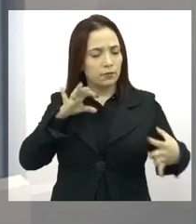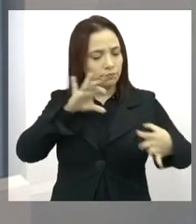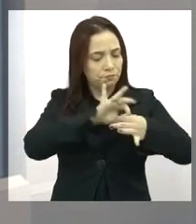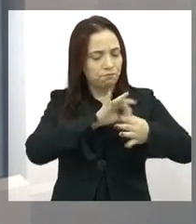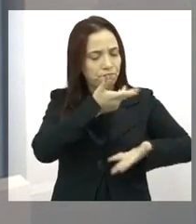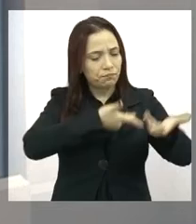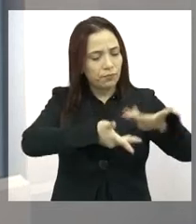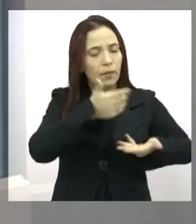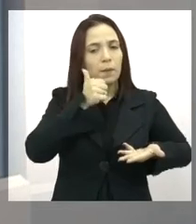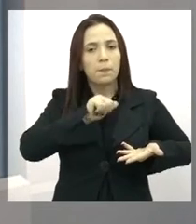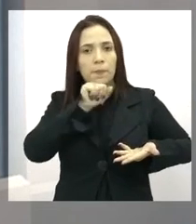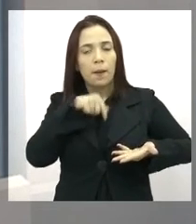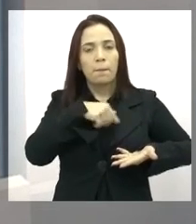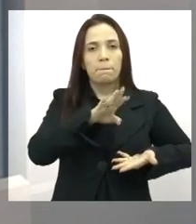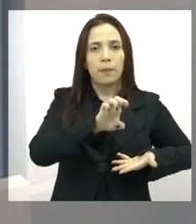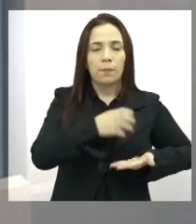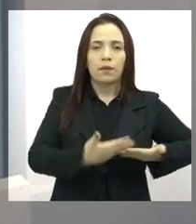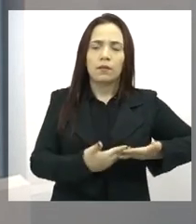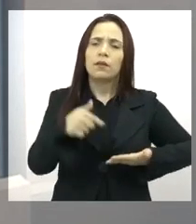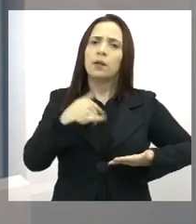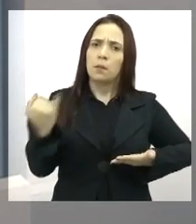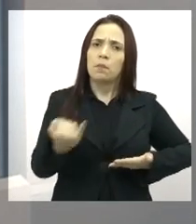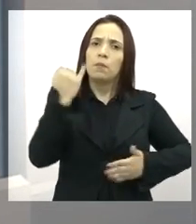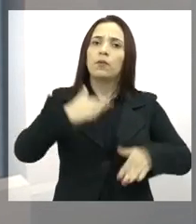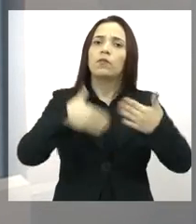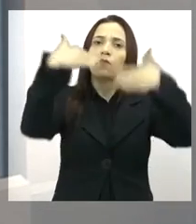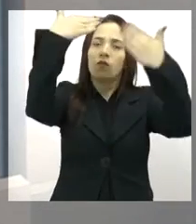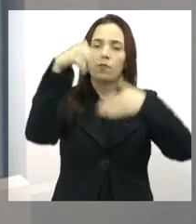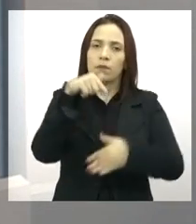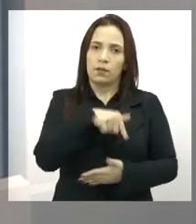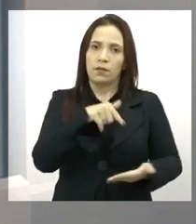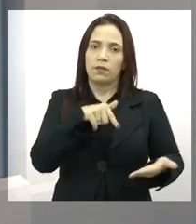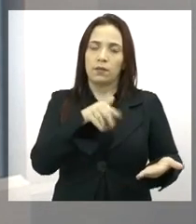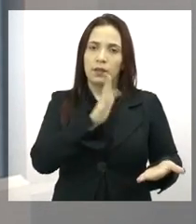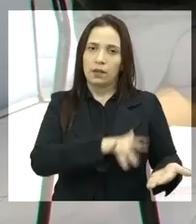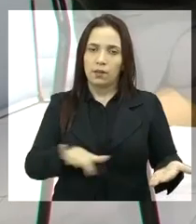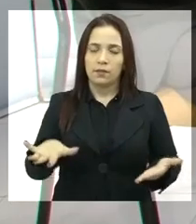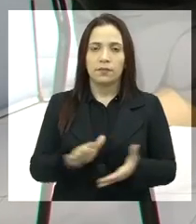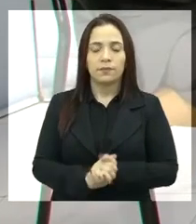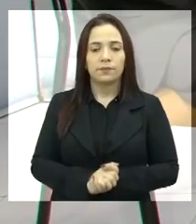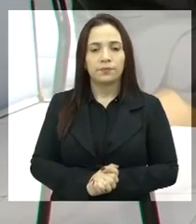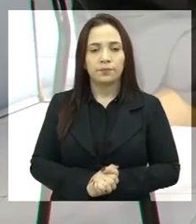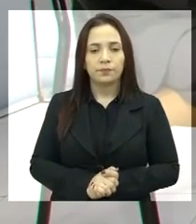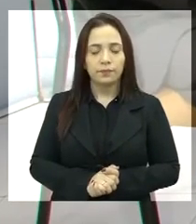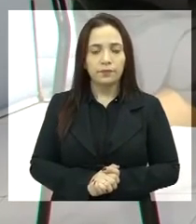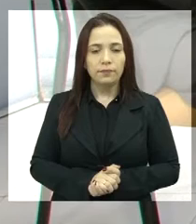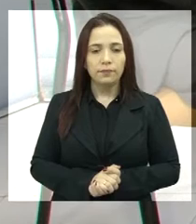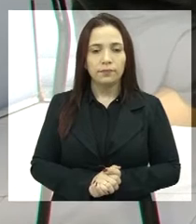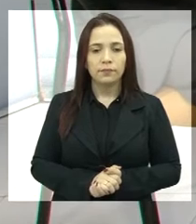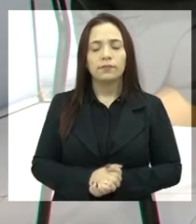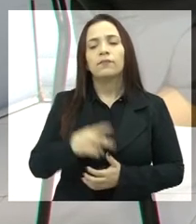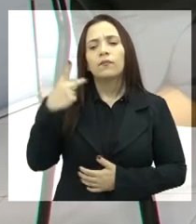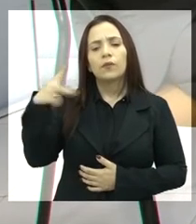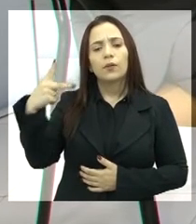vínculo afetivo entre mãe e bebê, que vai ser tão importante para o desenvolvimento daquela criança. Exatamente, e a sua expectativa, assim, com